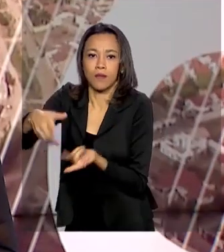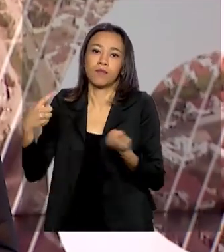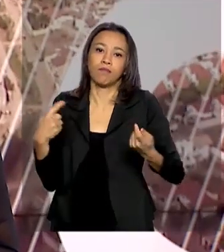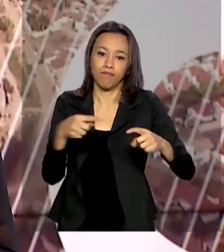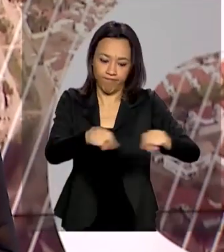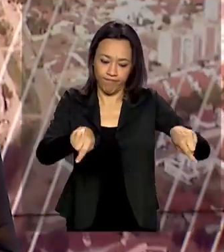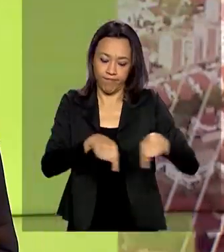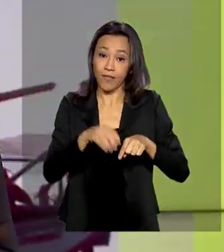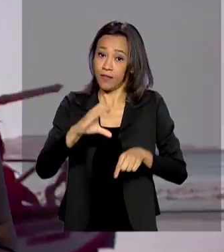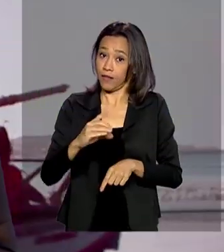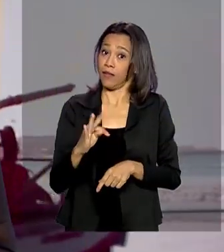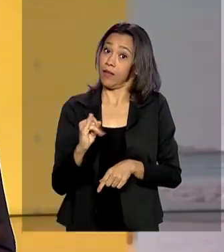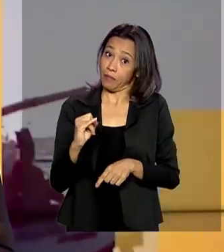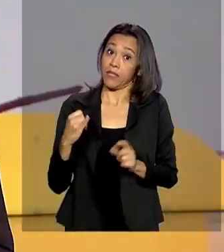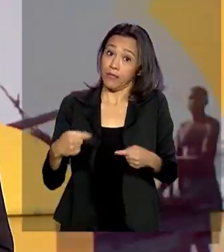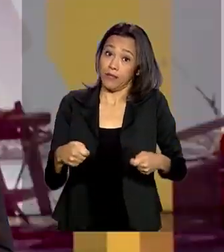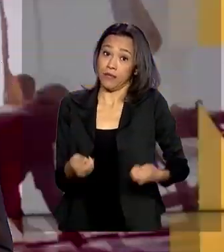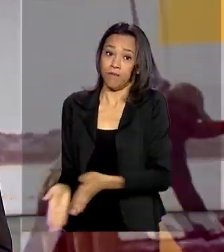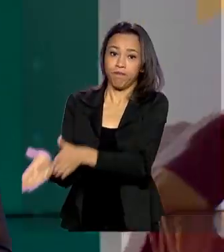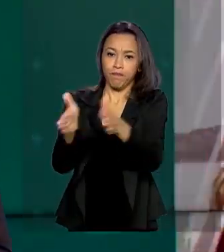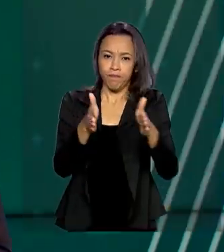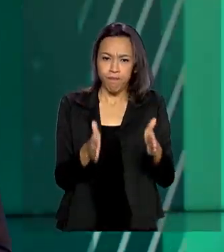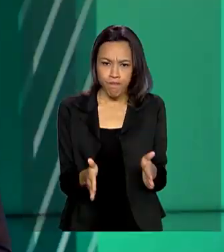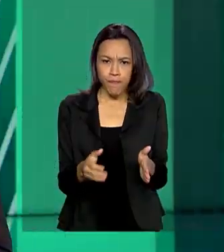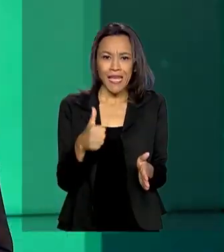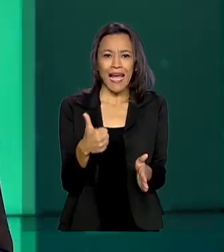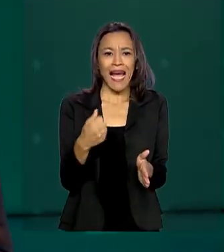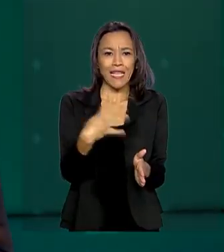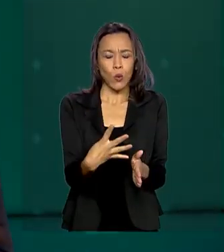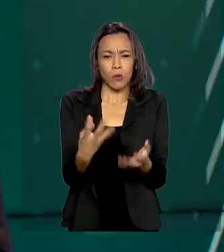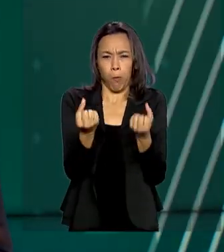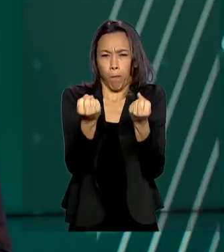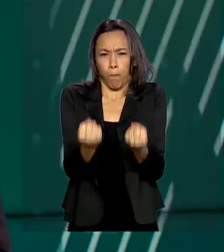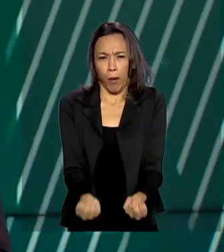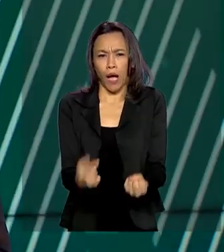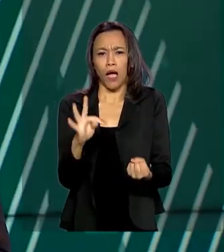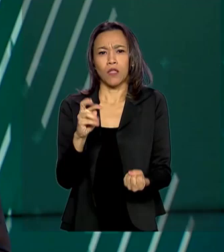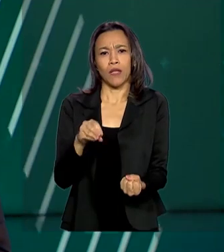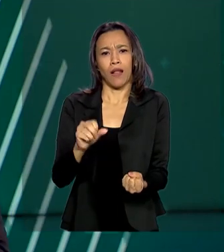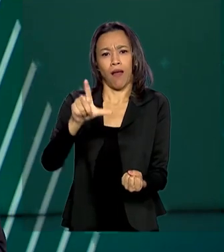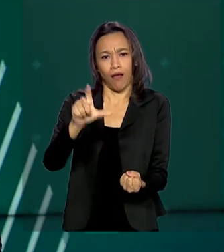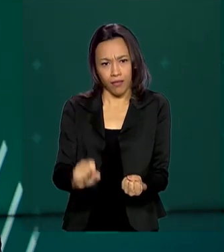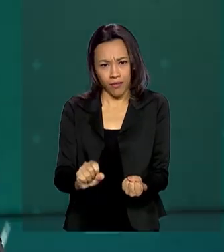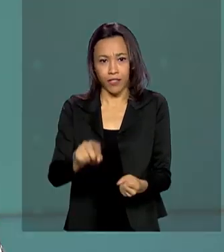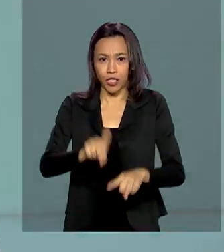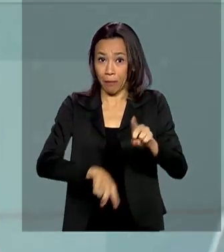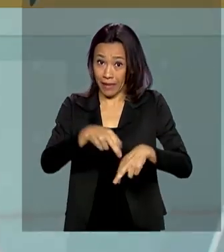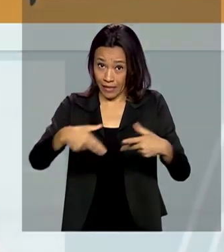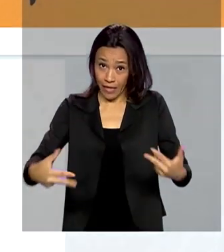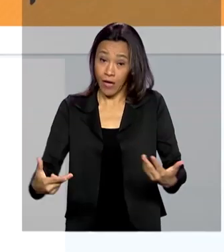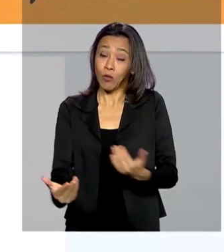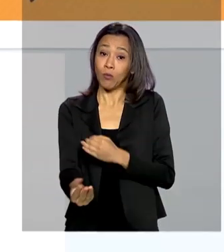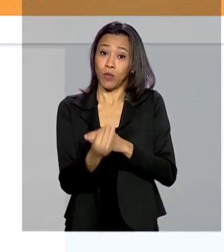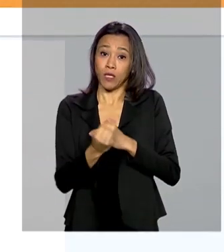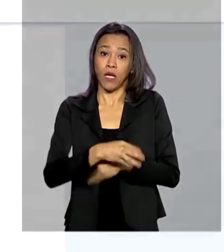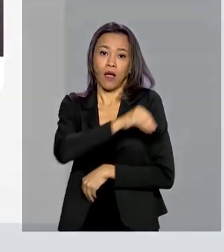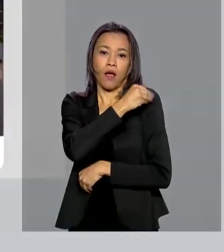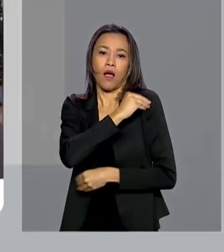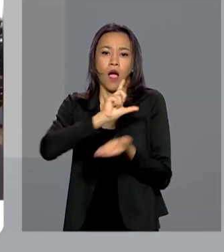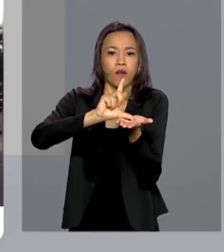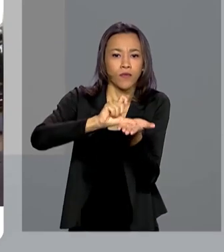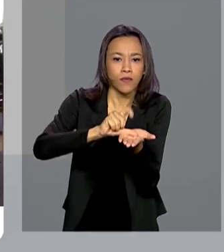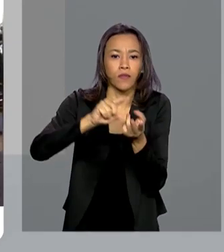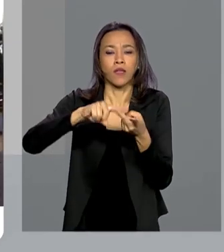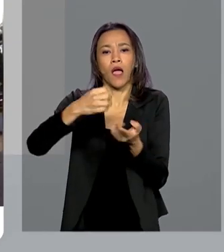Olha, cerca de 14 toneladas de equipamentos de proteção individual, álcool em gel e medicamentos